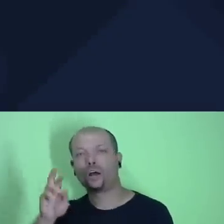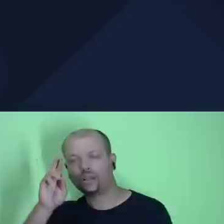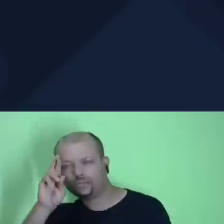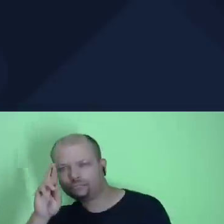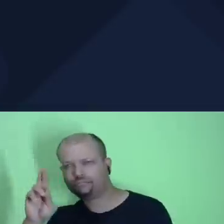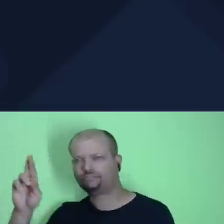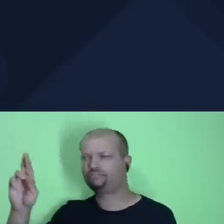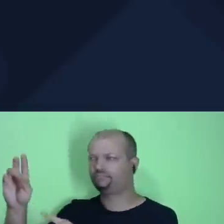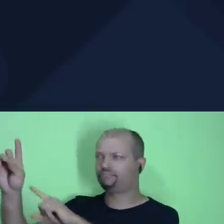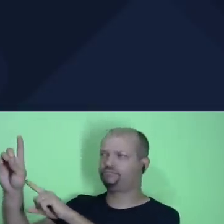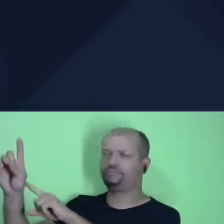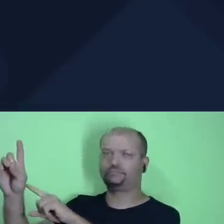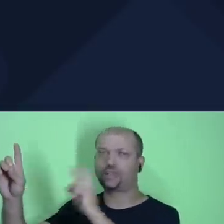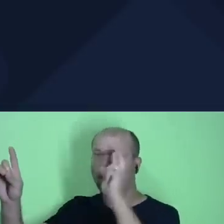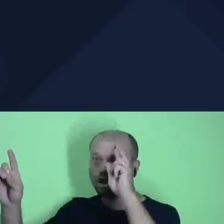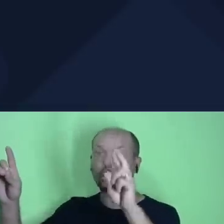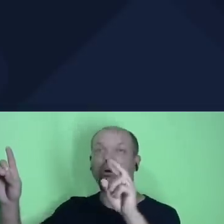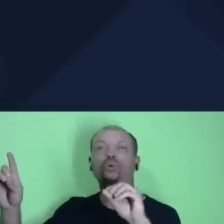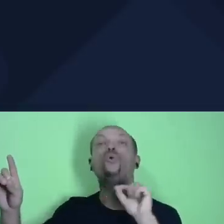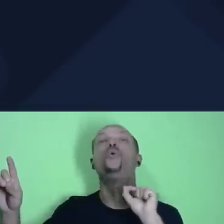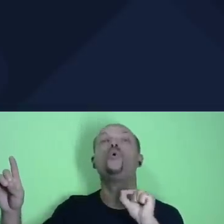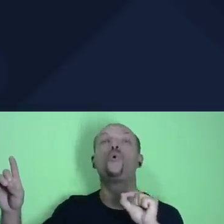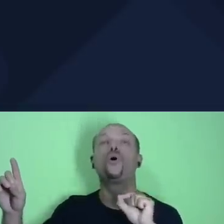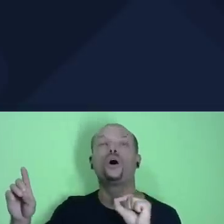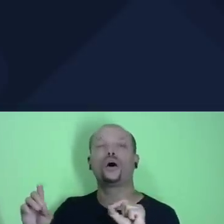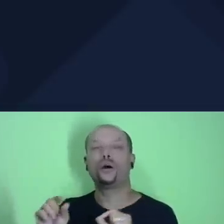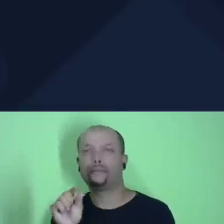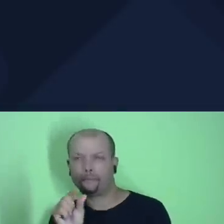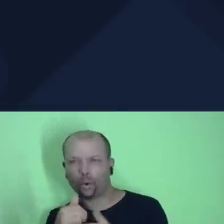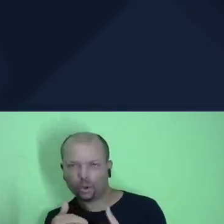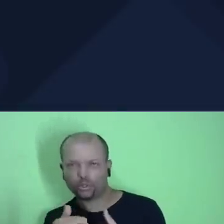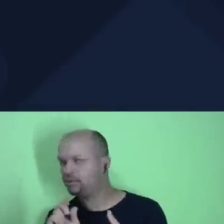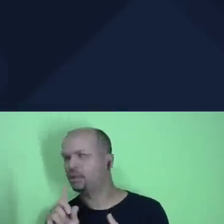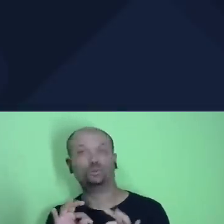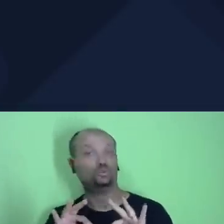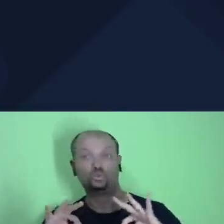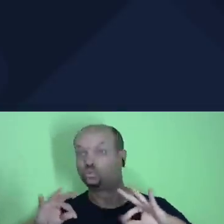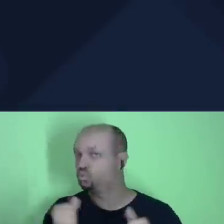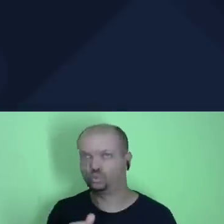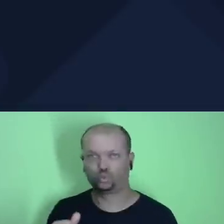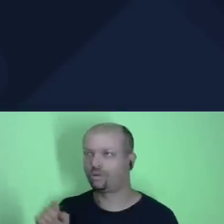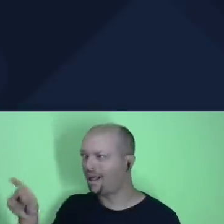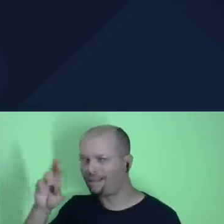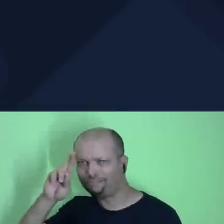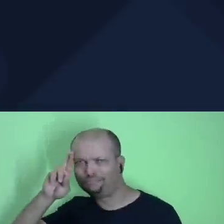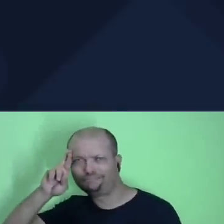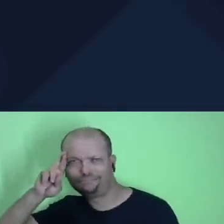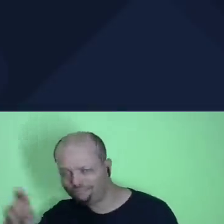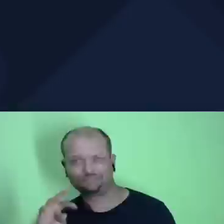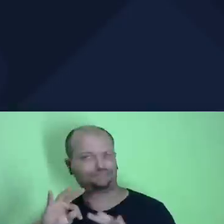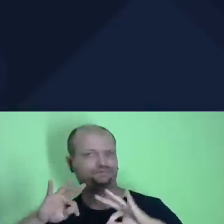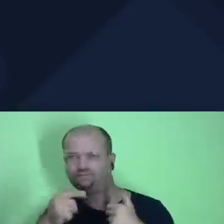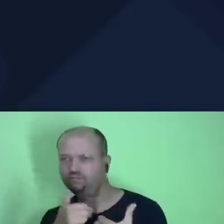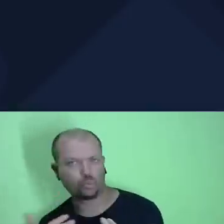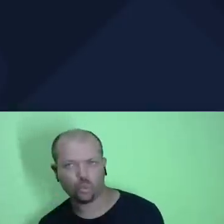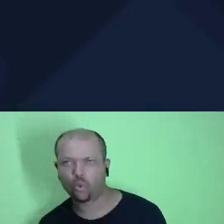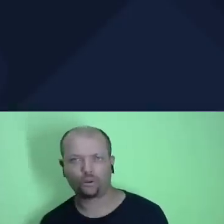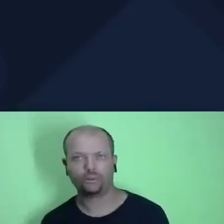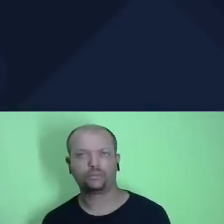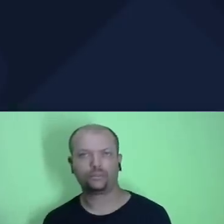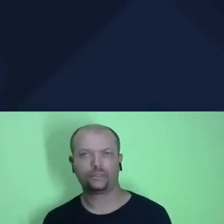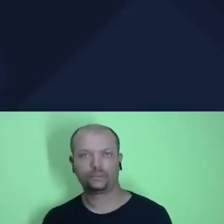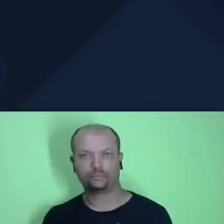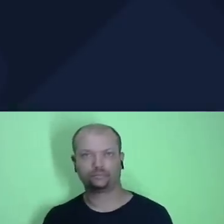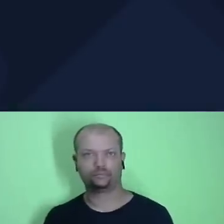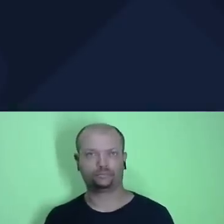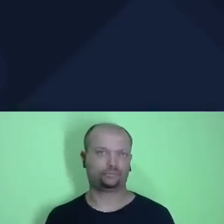Então, isso é importante a gente entender a soberania de Deus sendo o proprietário, dono de todas as coisas. Então, isso